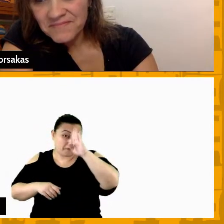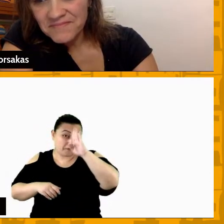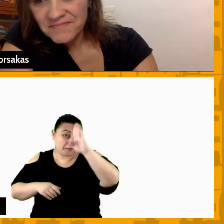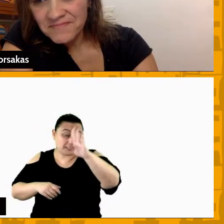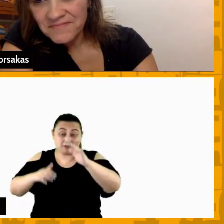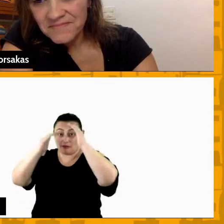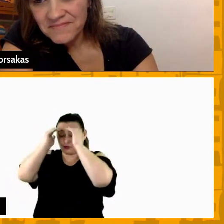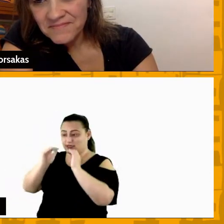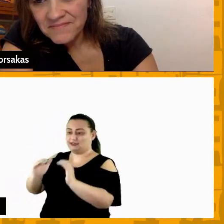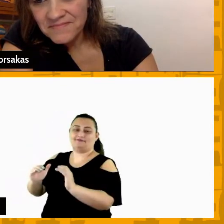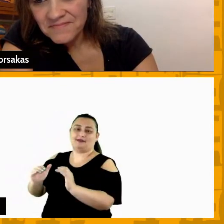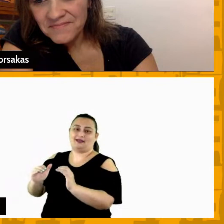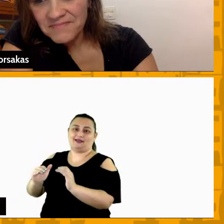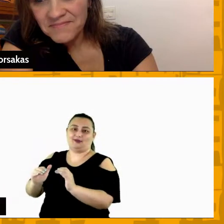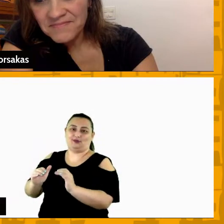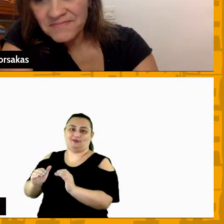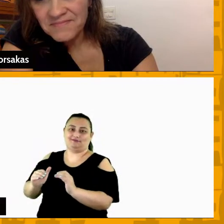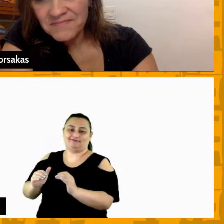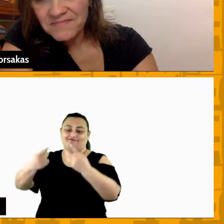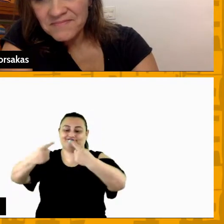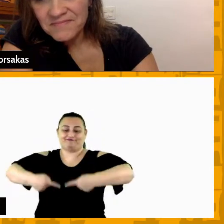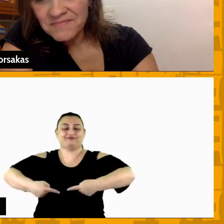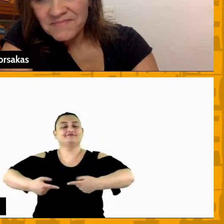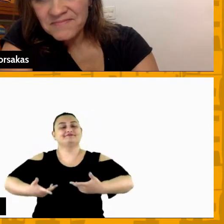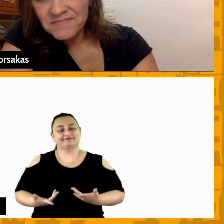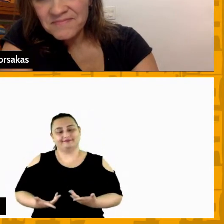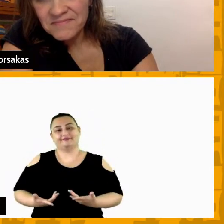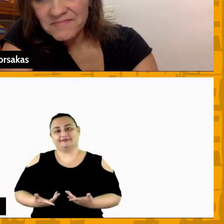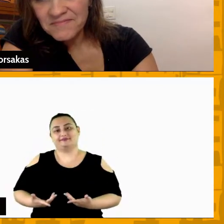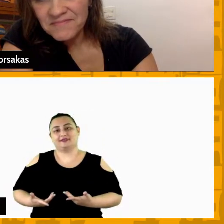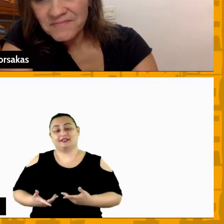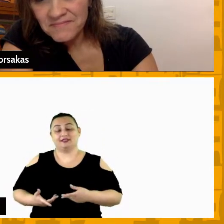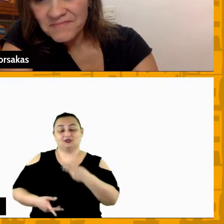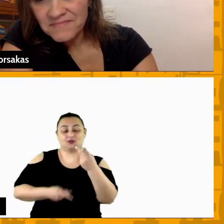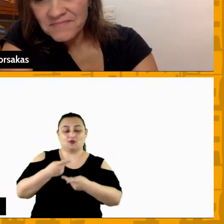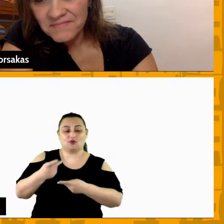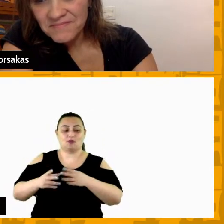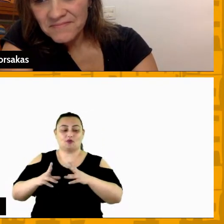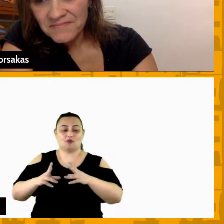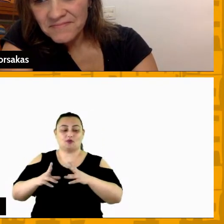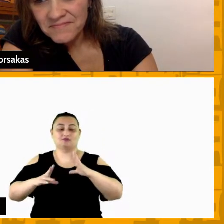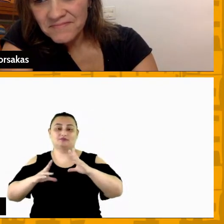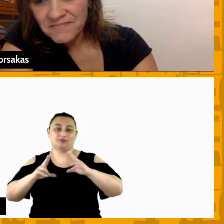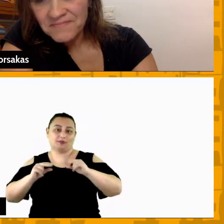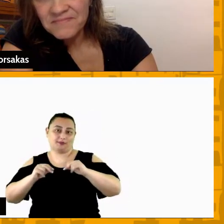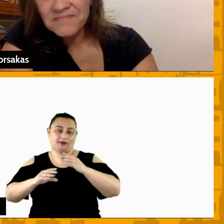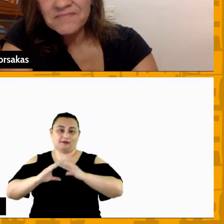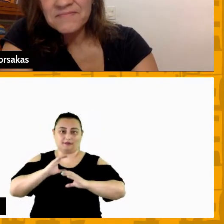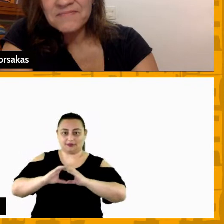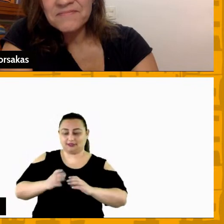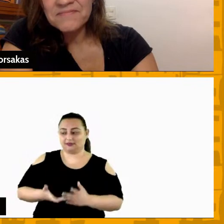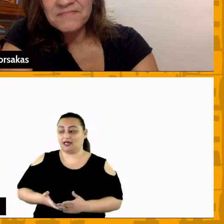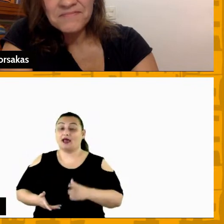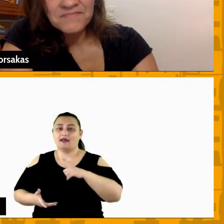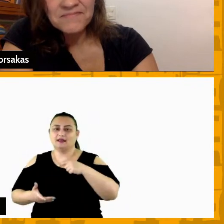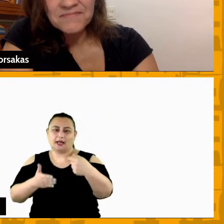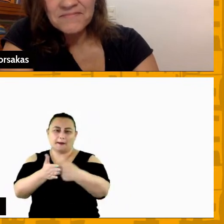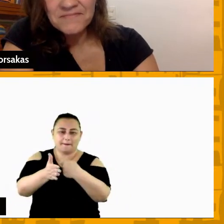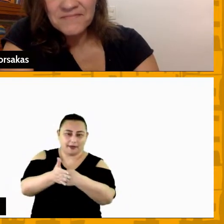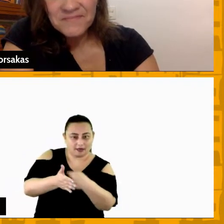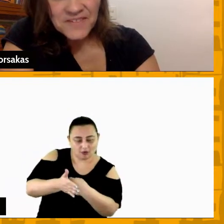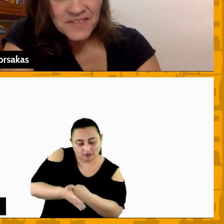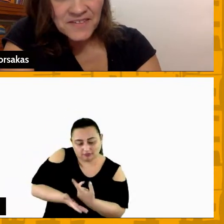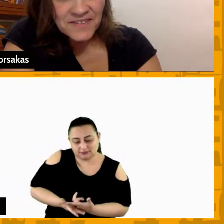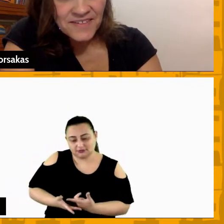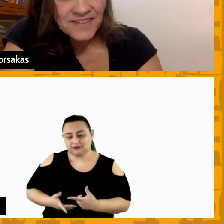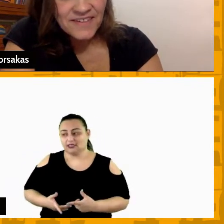o adversário e todos com a forma de se falar Paula estão chegando algumas perguntas a gente toca